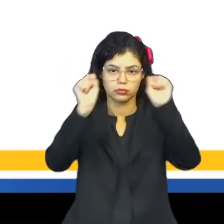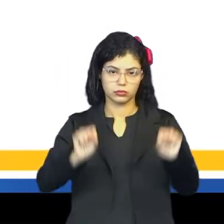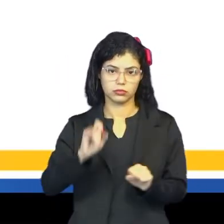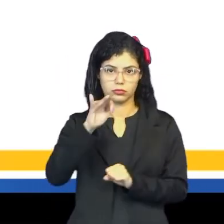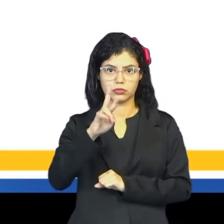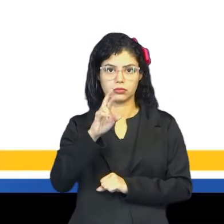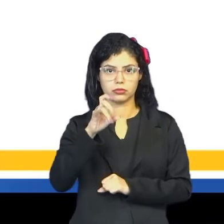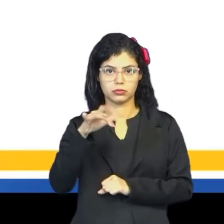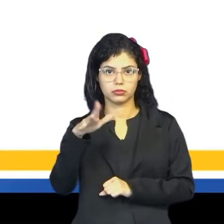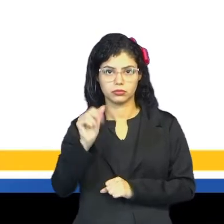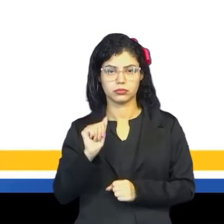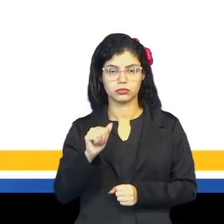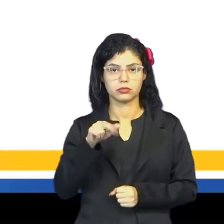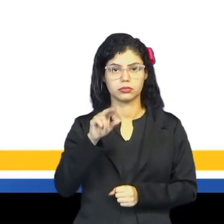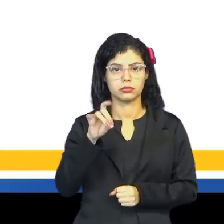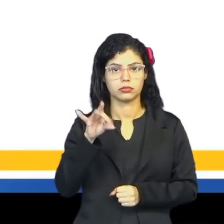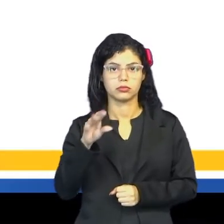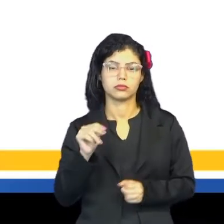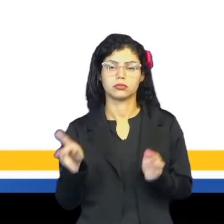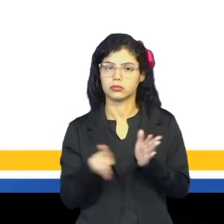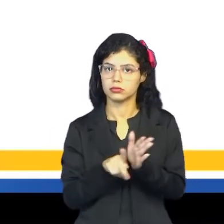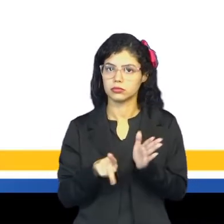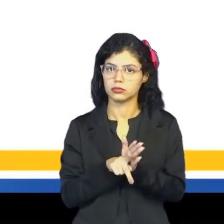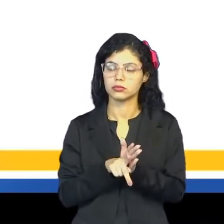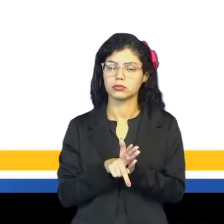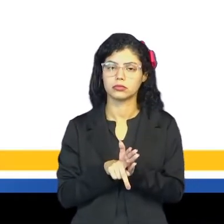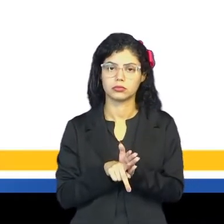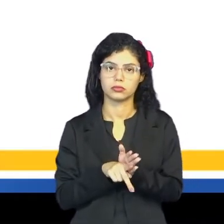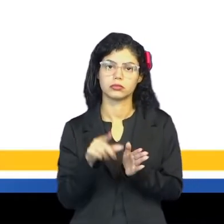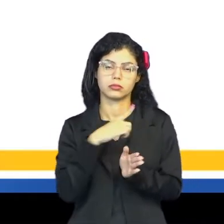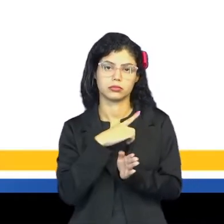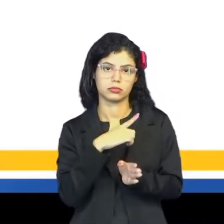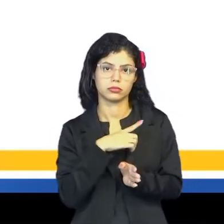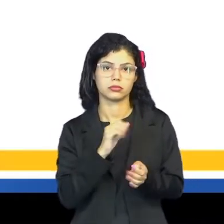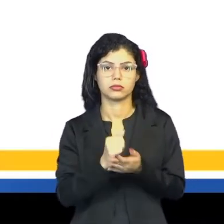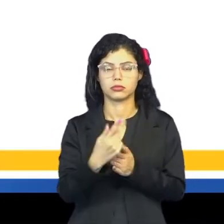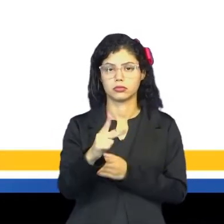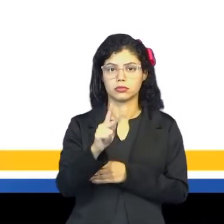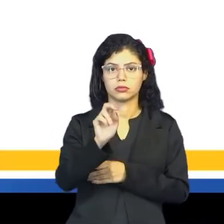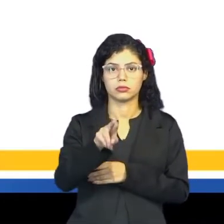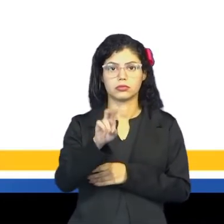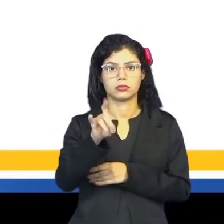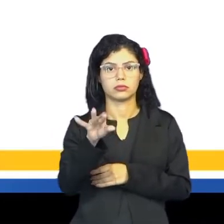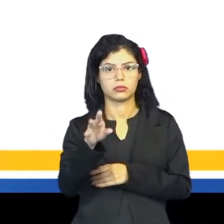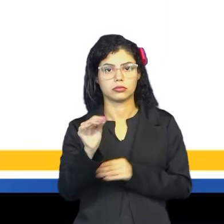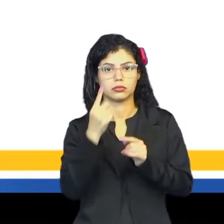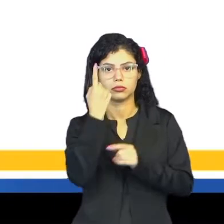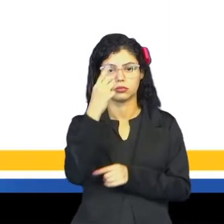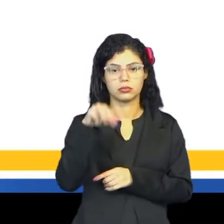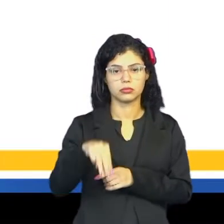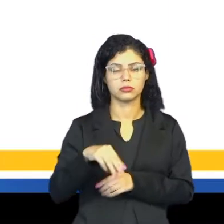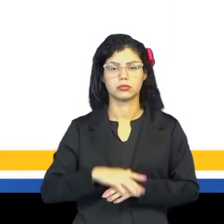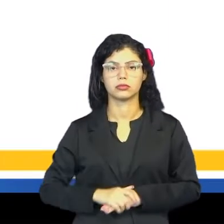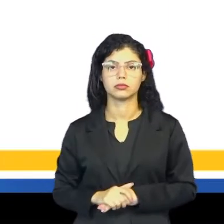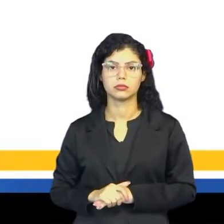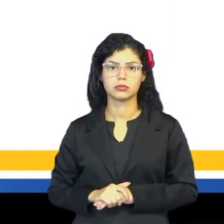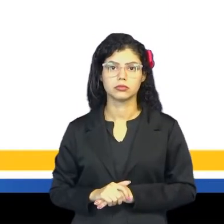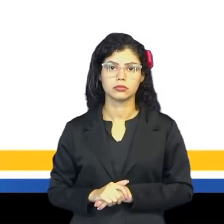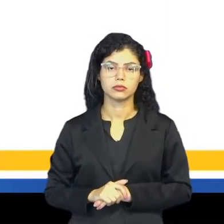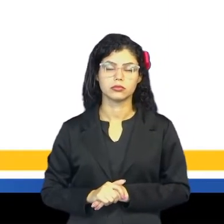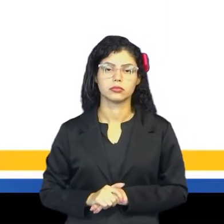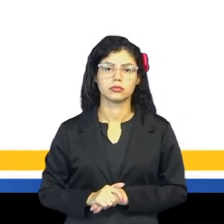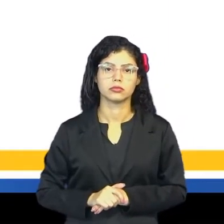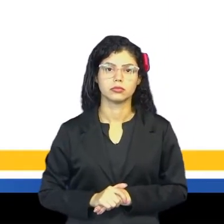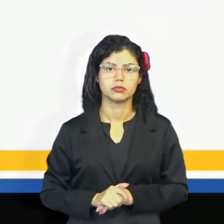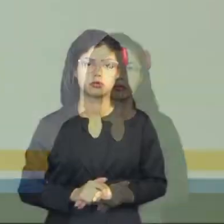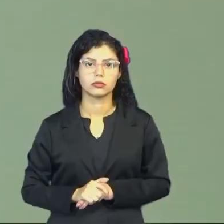Internacional de Unidades estabelece que a sua unidade é o metro. Então, olha